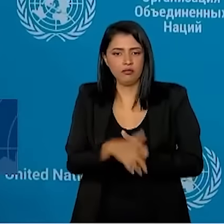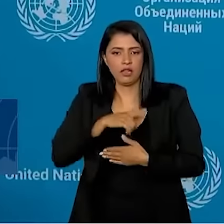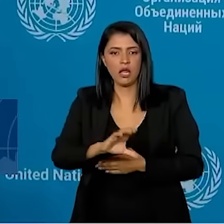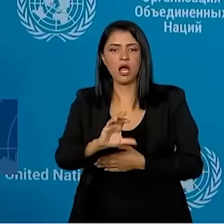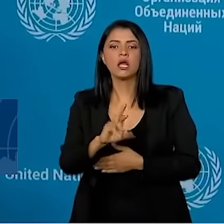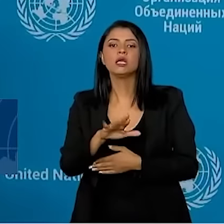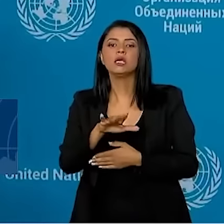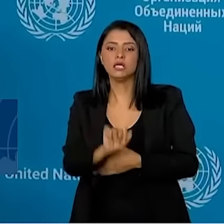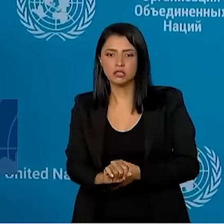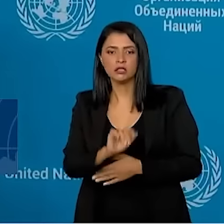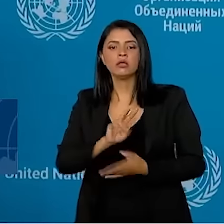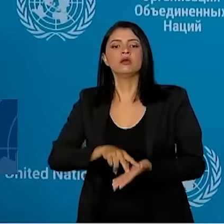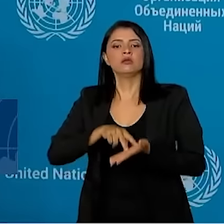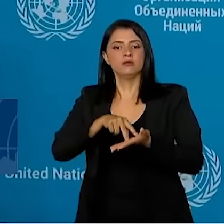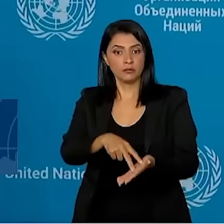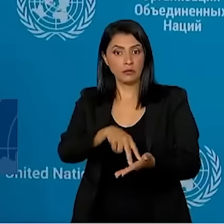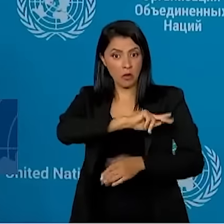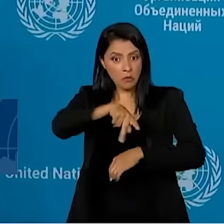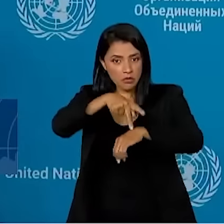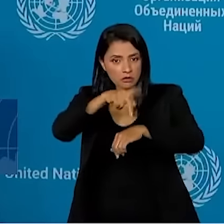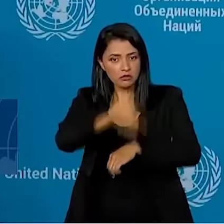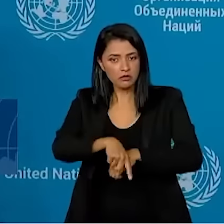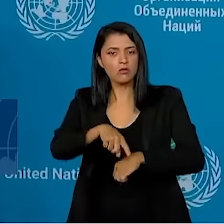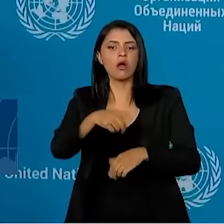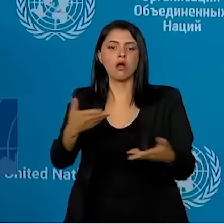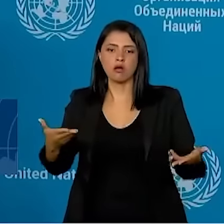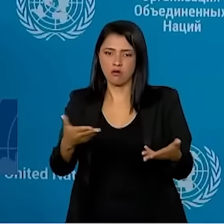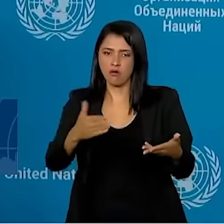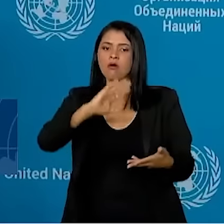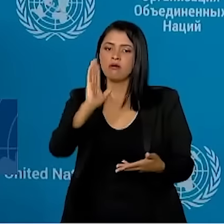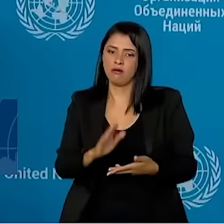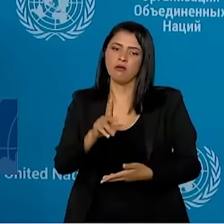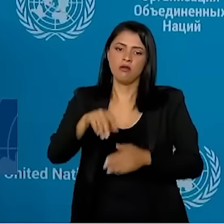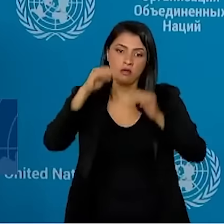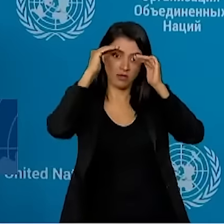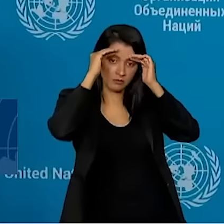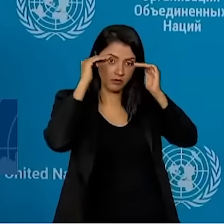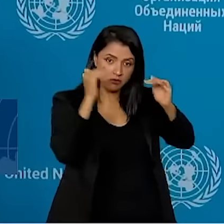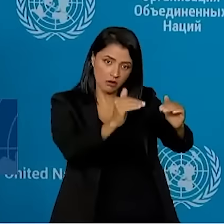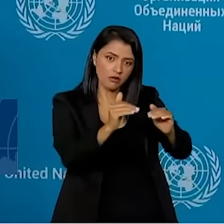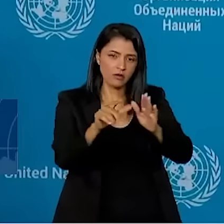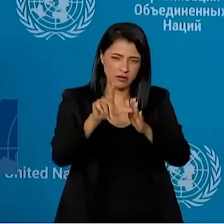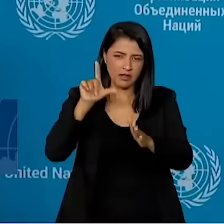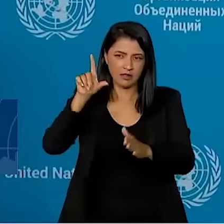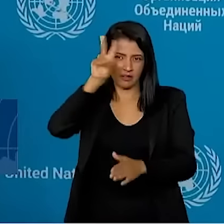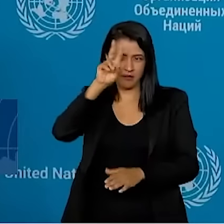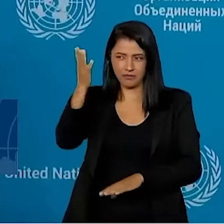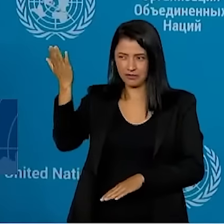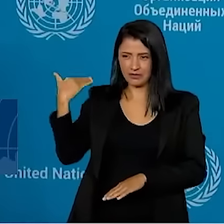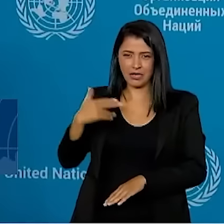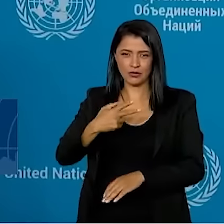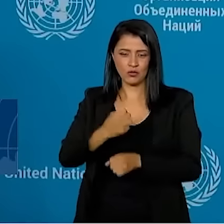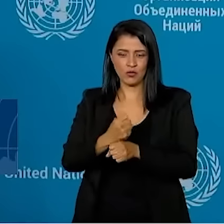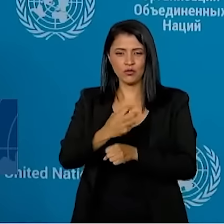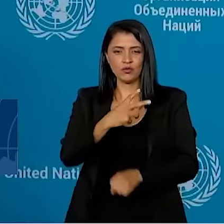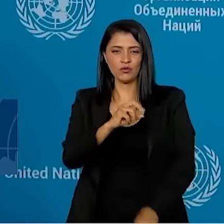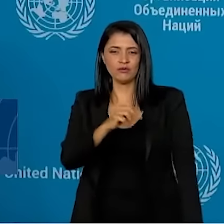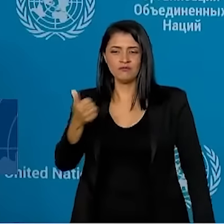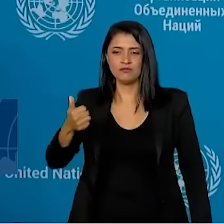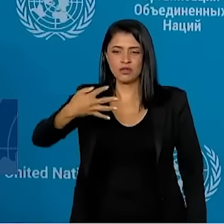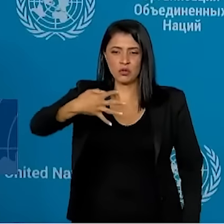Então, o Brasil passou a ser um país respeitado. Vocês se lembram que nós tínhamos saído do mapa da fome em 2014.